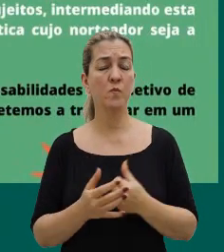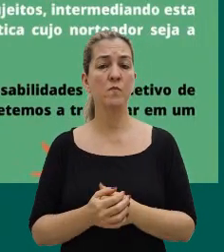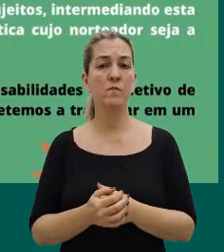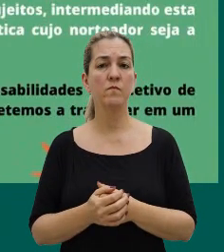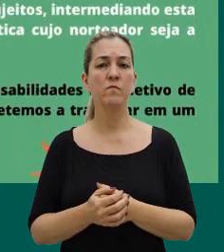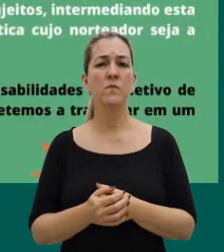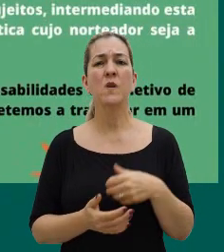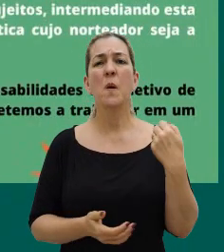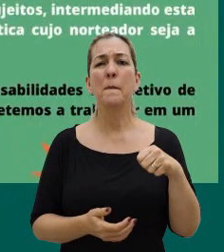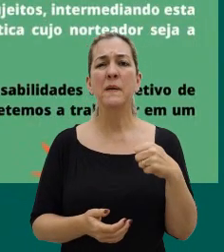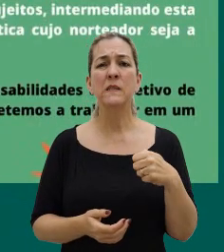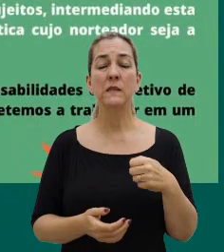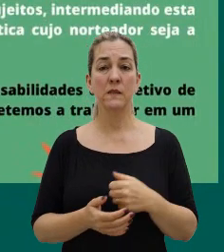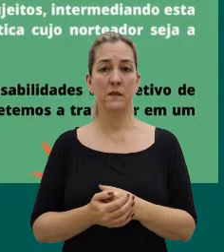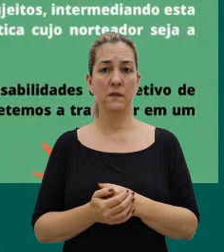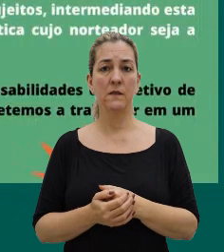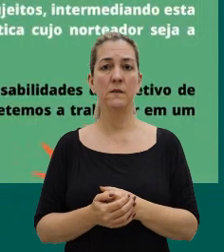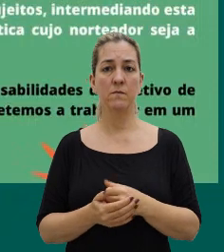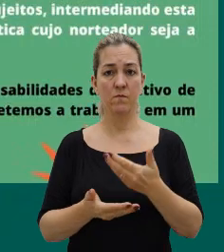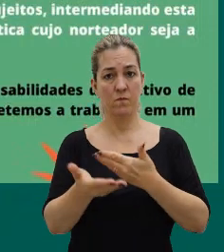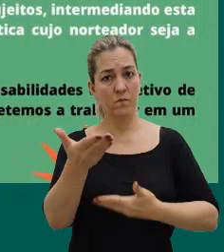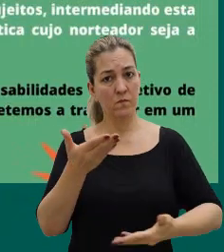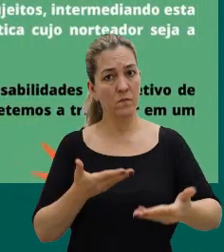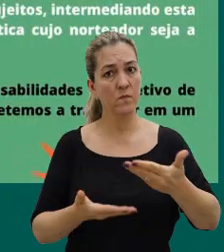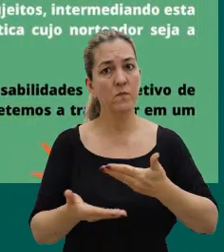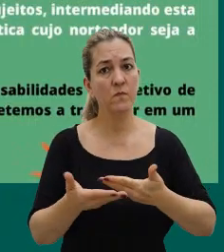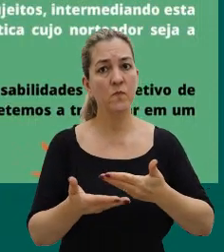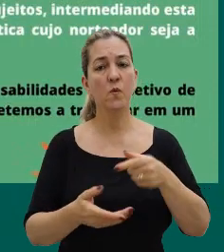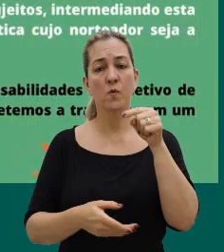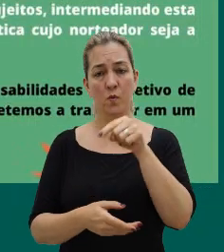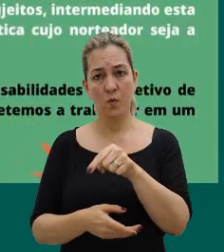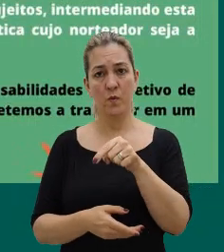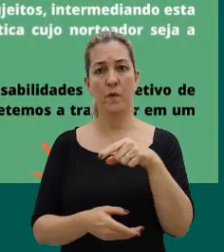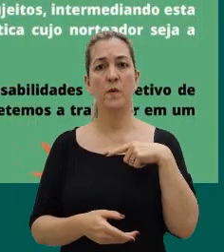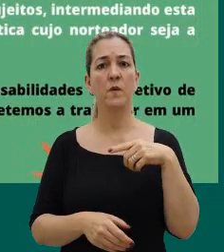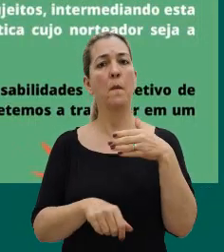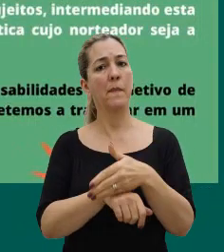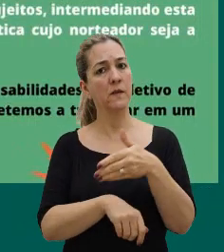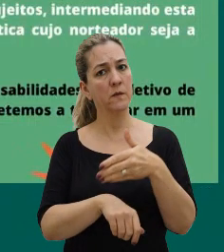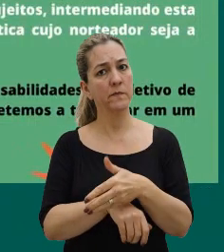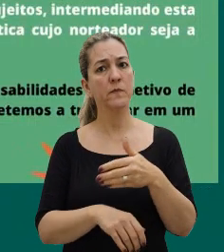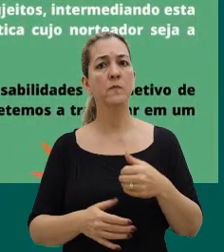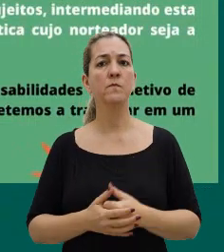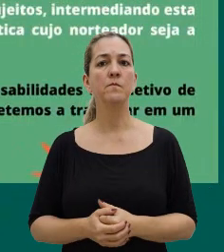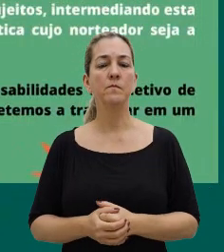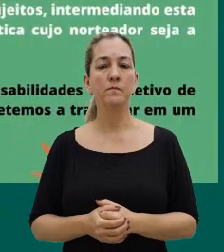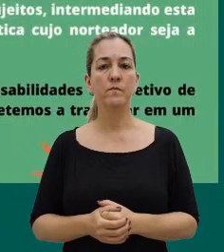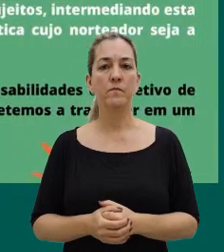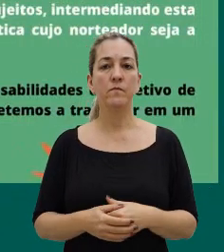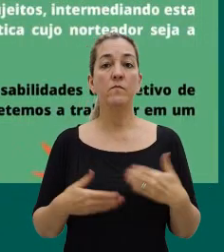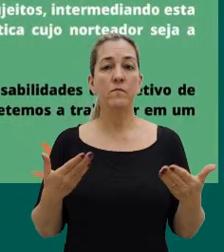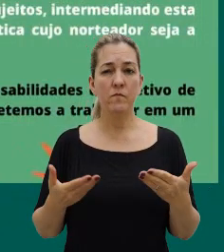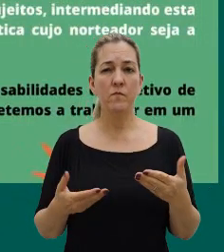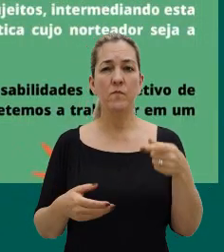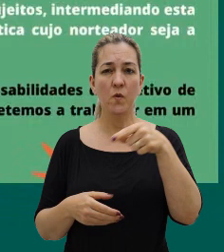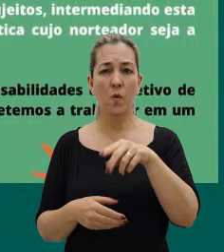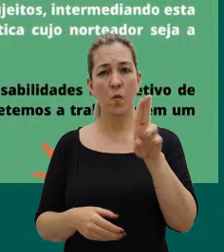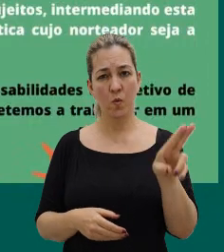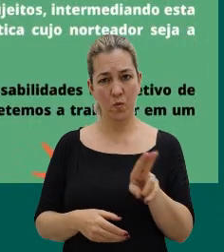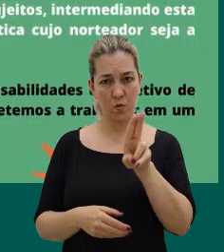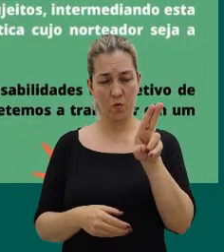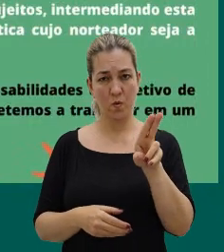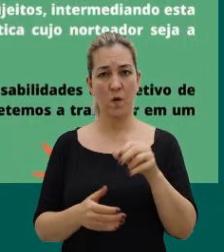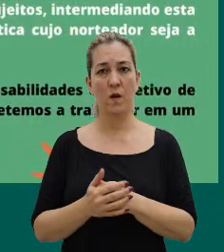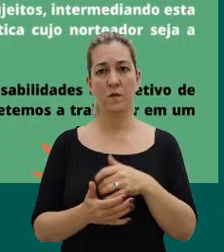a gente precisa se emprestar, né, então, a gente tem que estar ali, a gente tem que estar presente, né, e colocar o usuário,